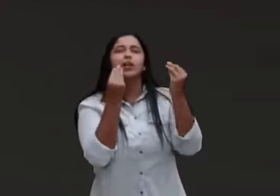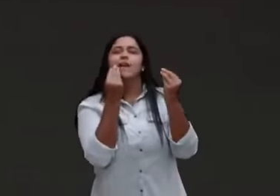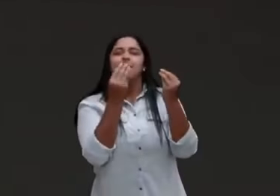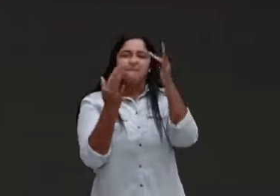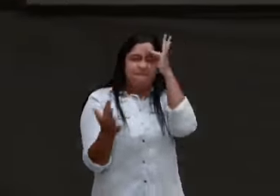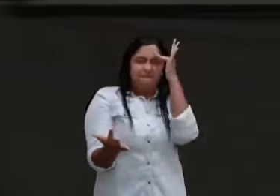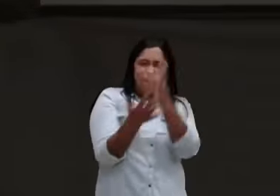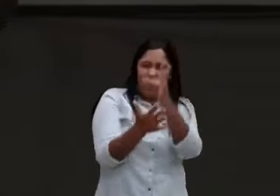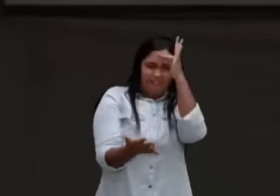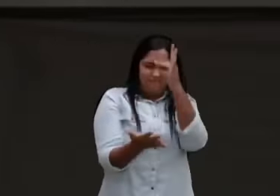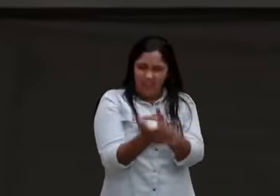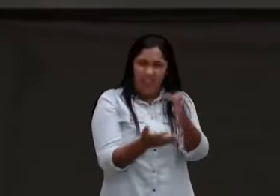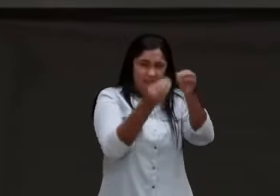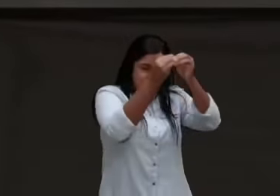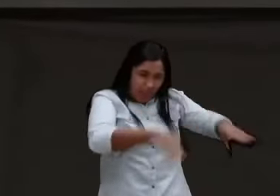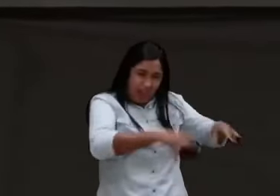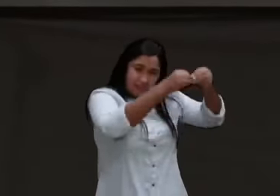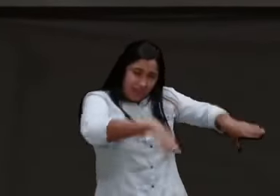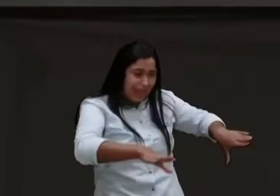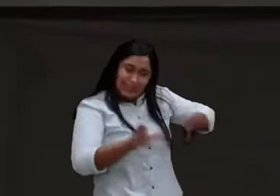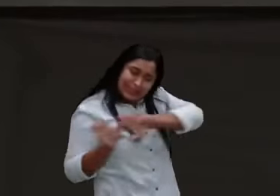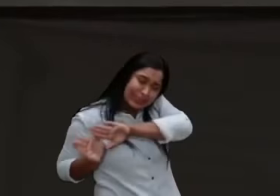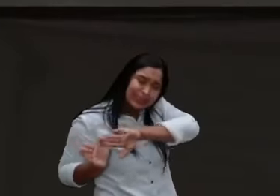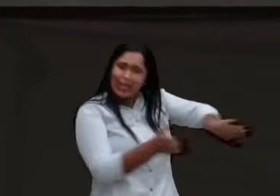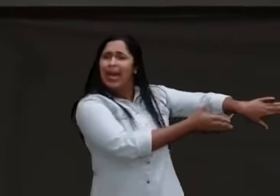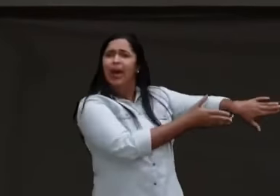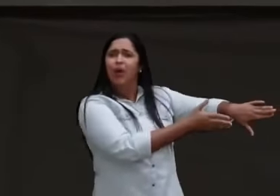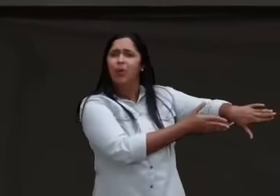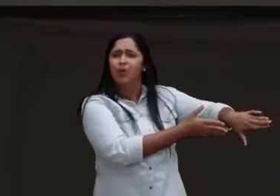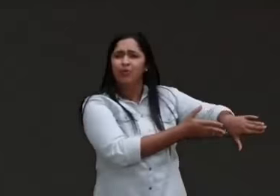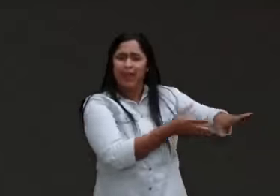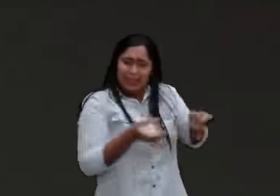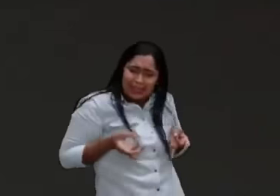a tua fé, ei, está na hora, de viver maturidade,